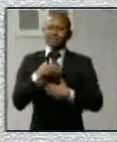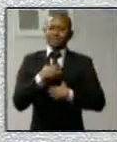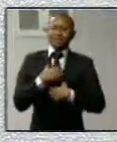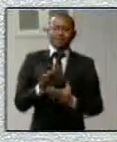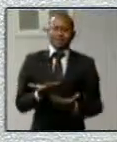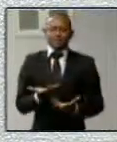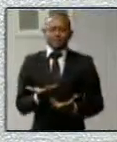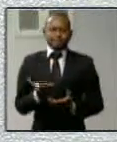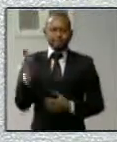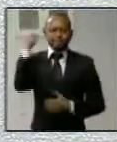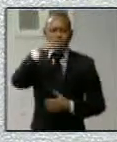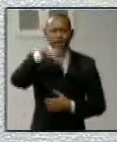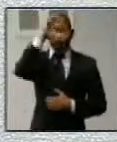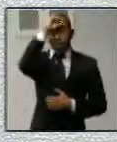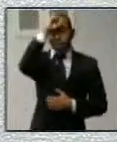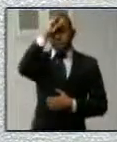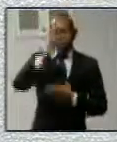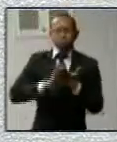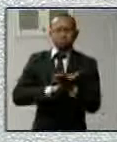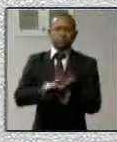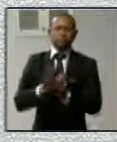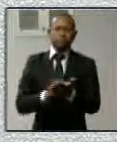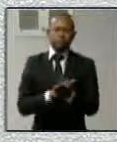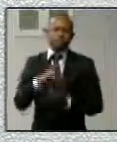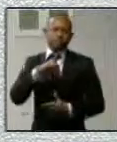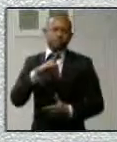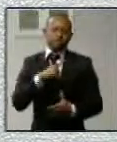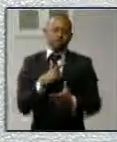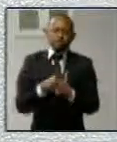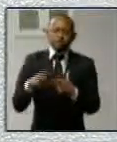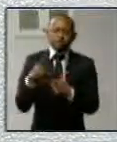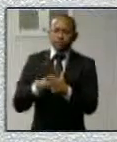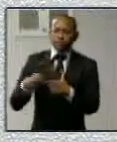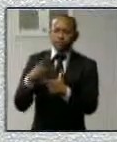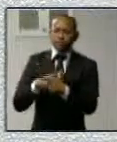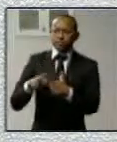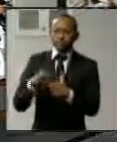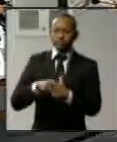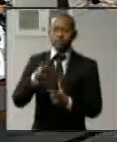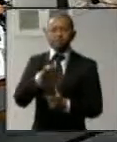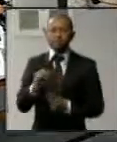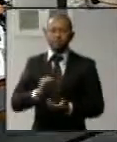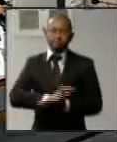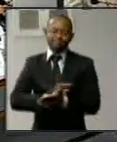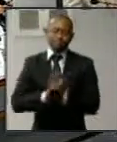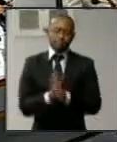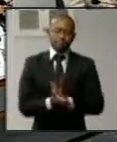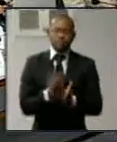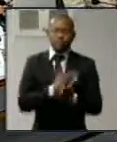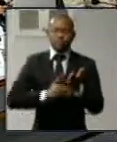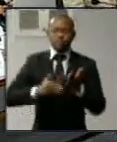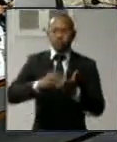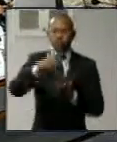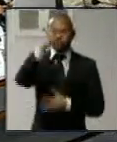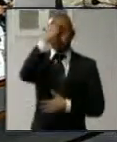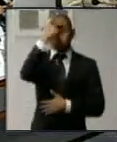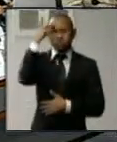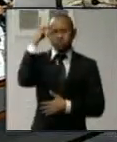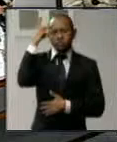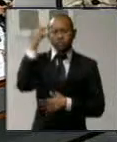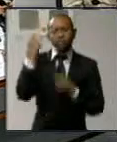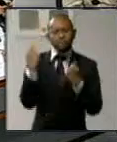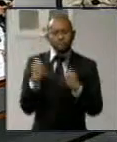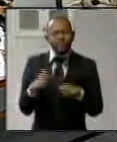vão aprender, vão ter uma série de problemas, vai prejudicar a todo mundo. Isso, vocês têm que